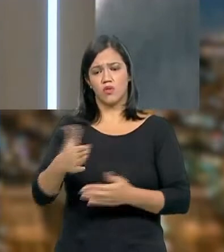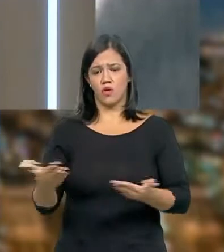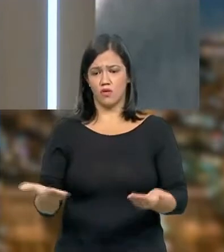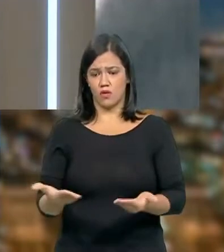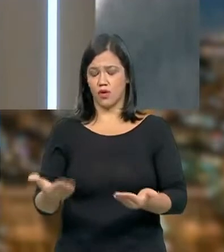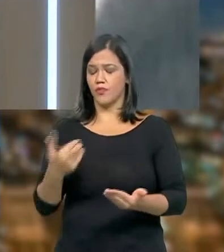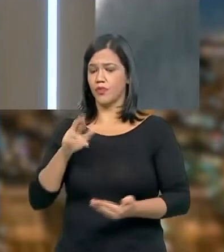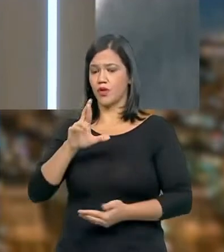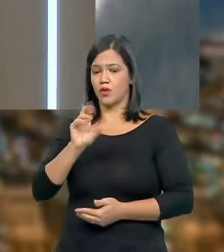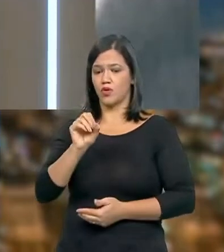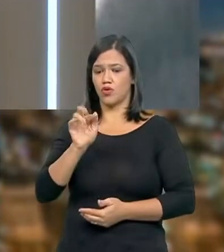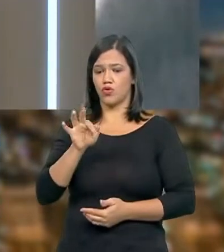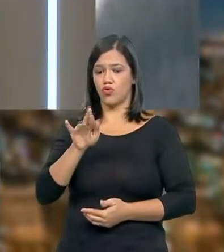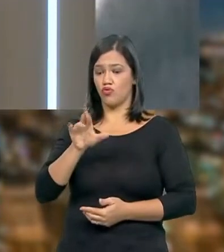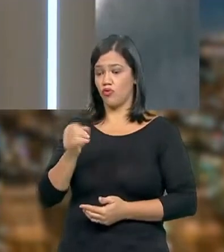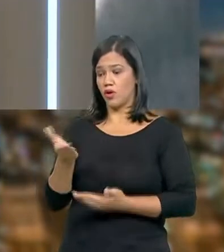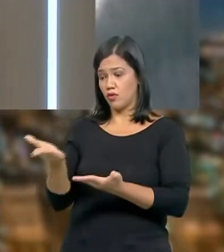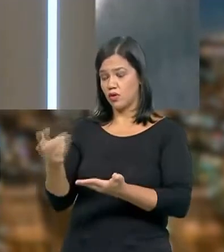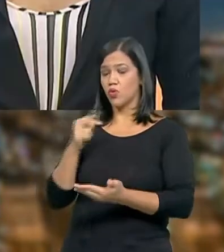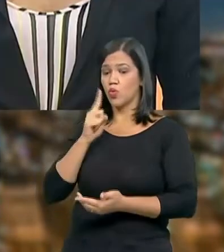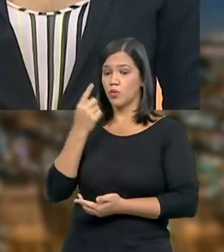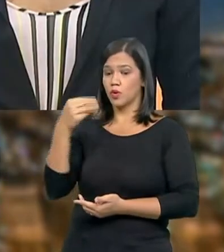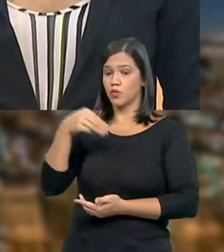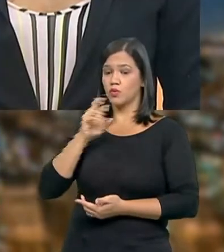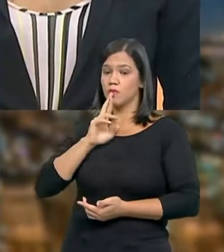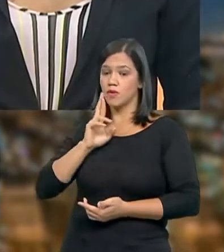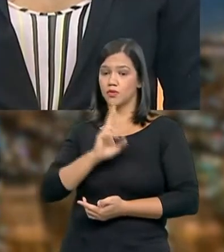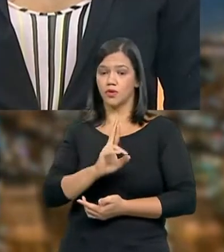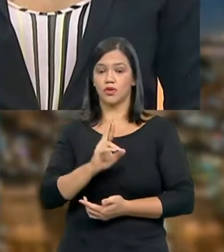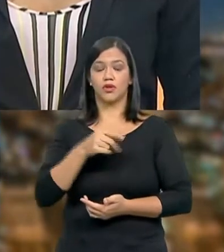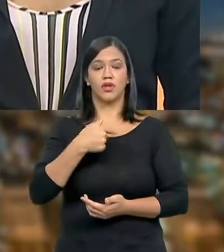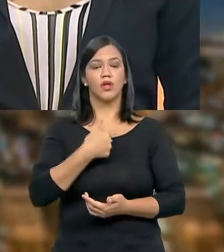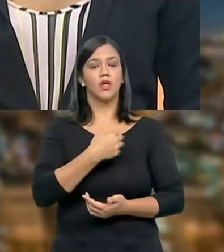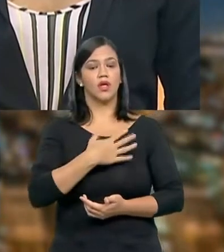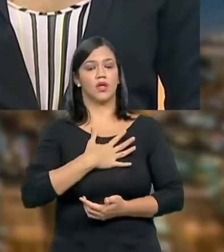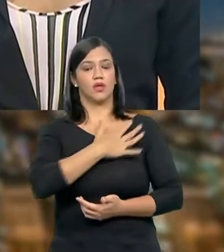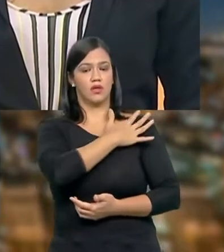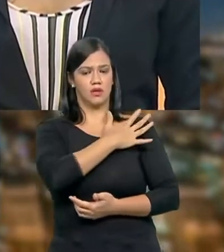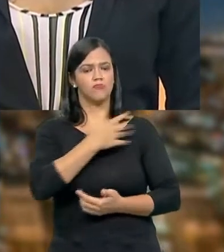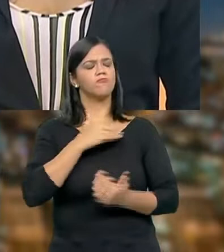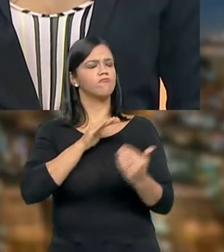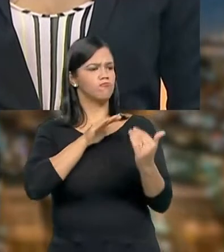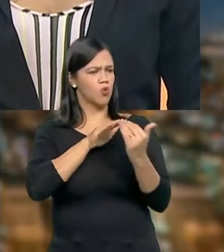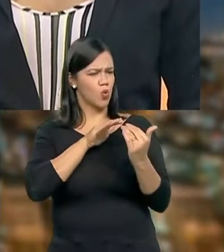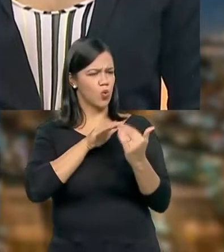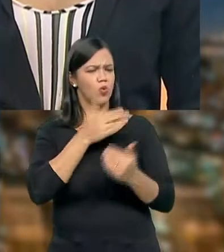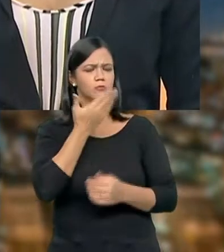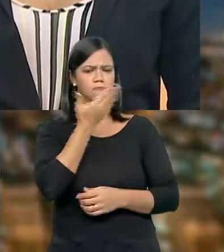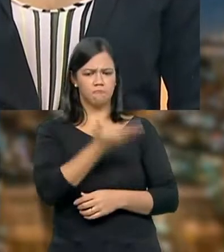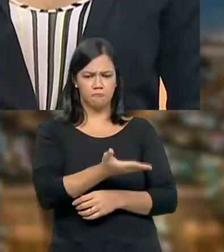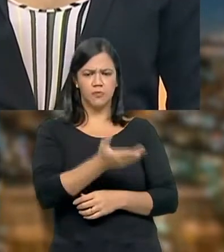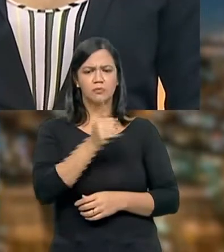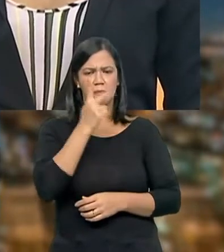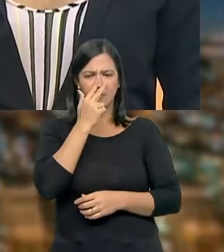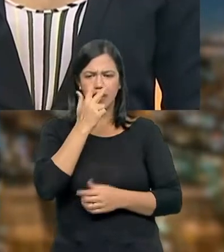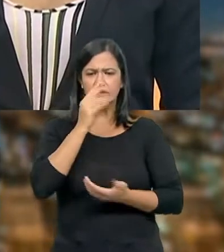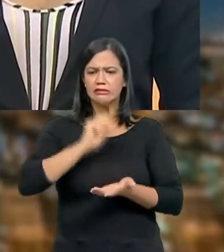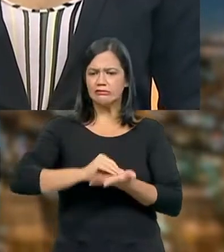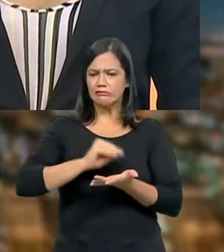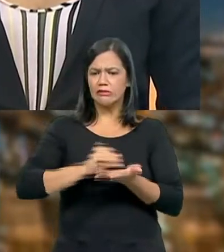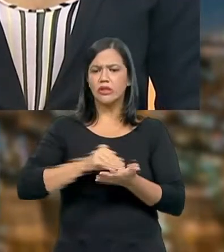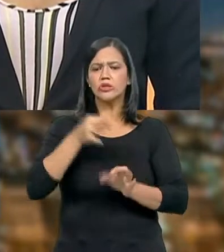agora você tem um minuto para a sua réplica. Sim. Ministro, general, eu concordo com o senhor. Eu acho que é injusto